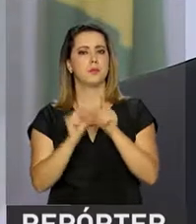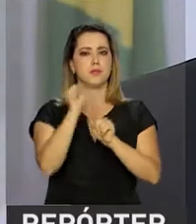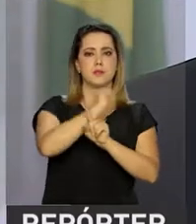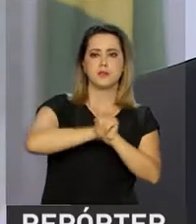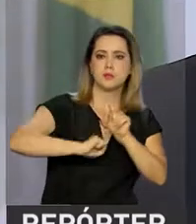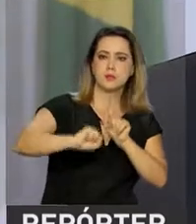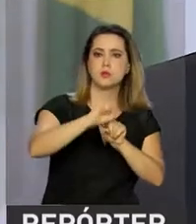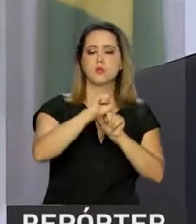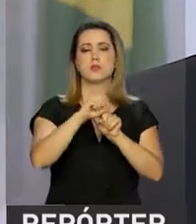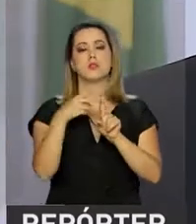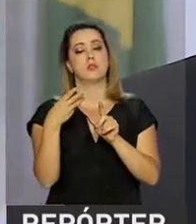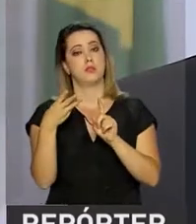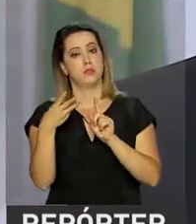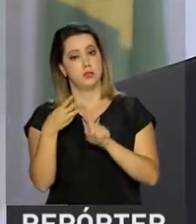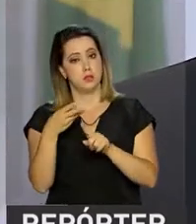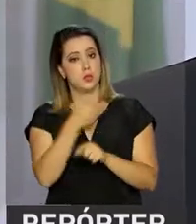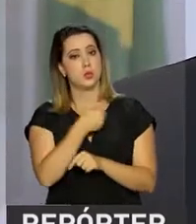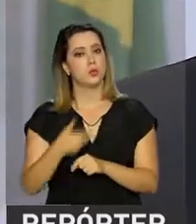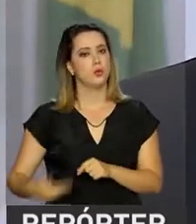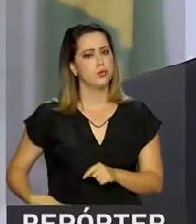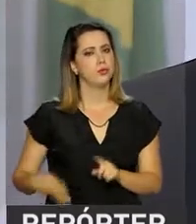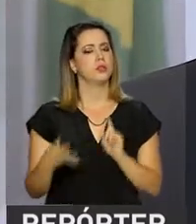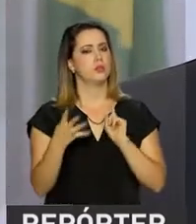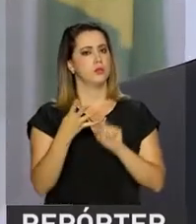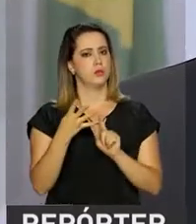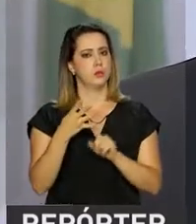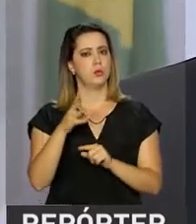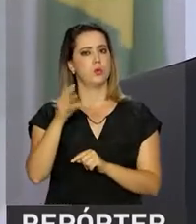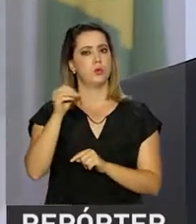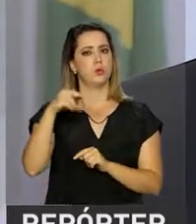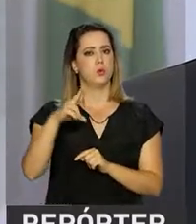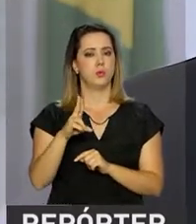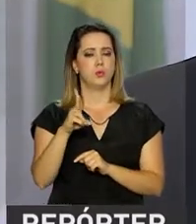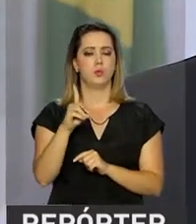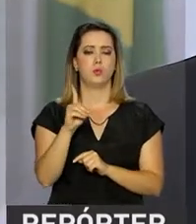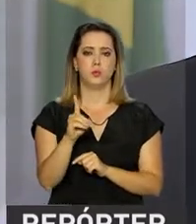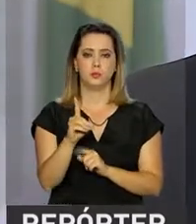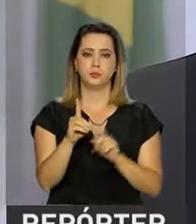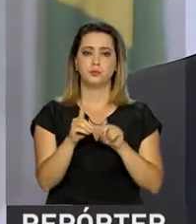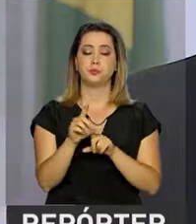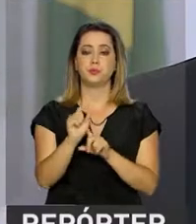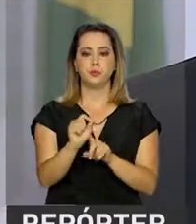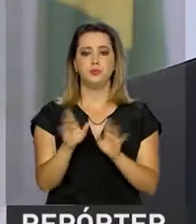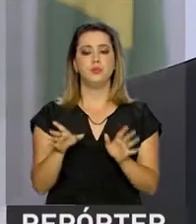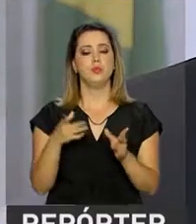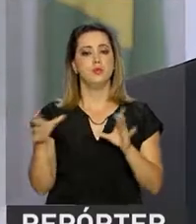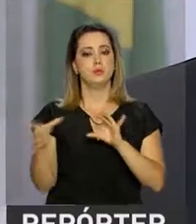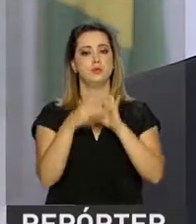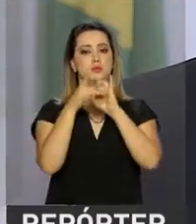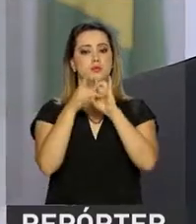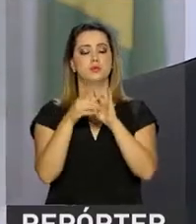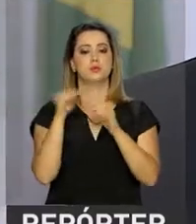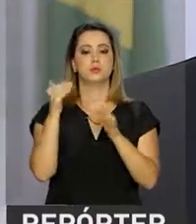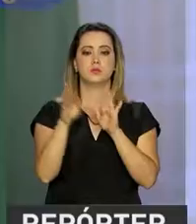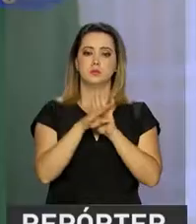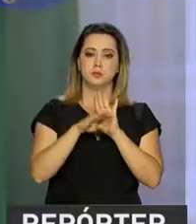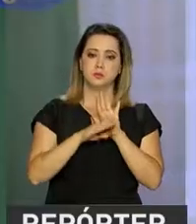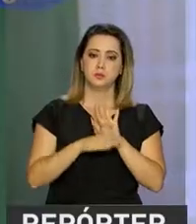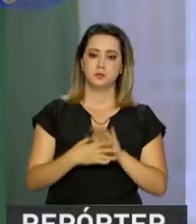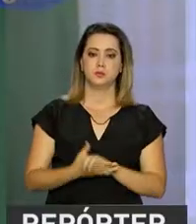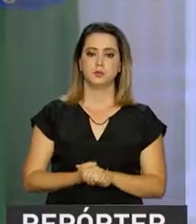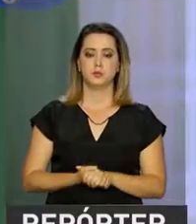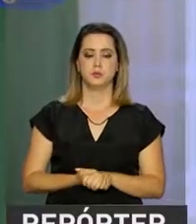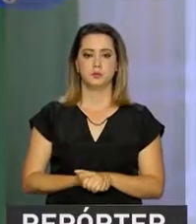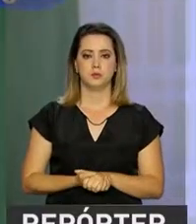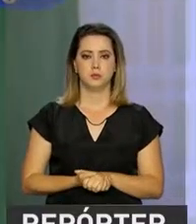sociedade civil, do governo e do Programa das Nações Unidas para o Desenvolvimento vão ser parceiros nesse projeto. Quando